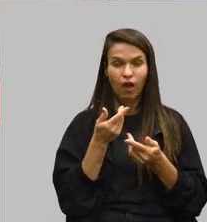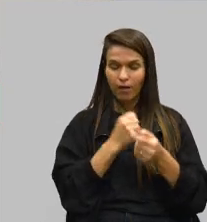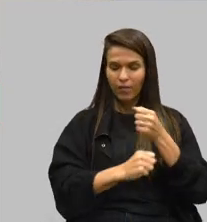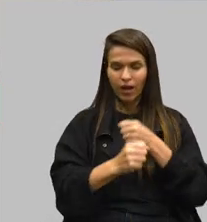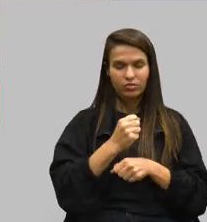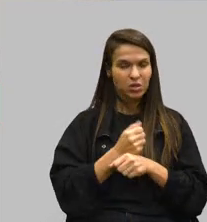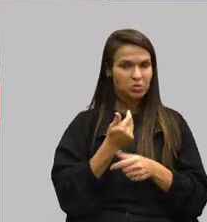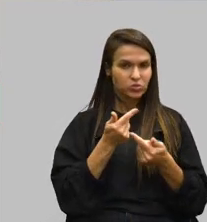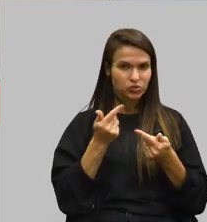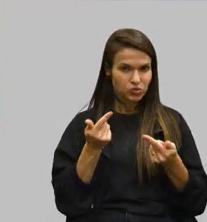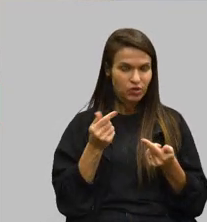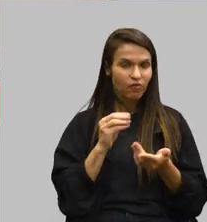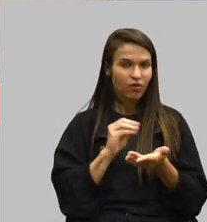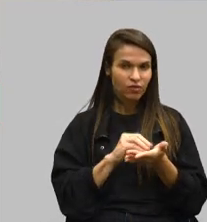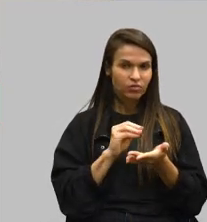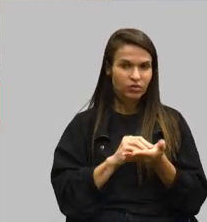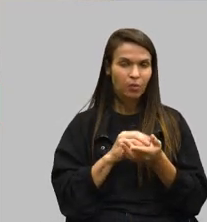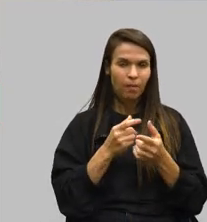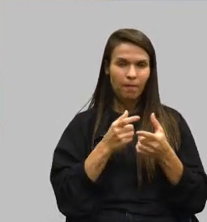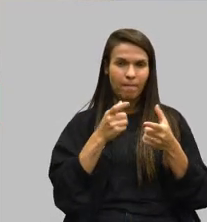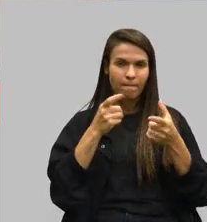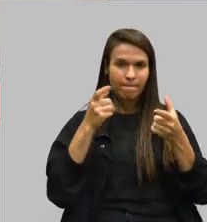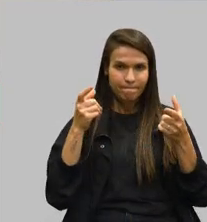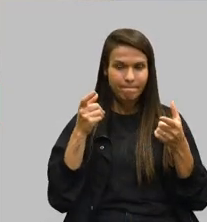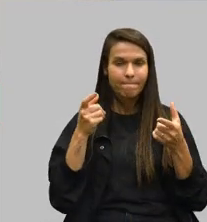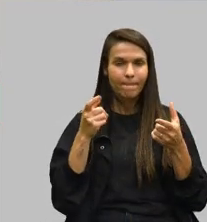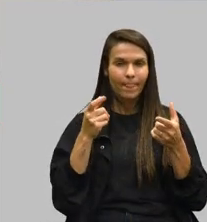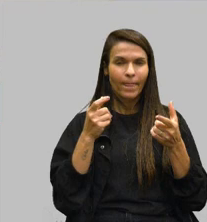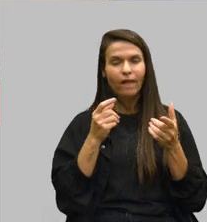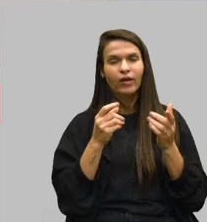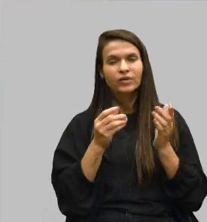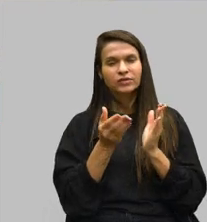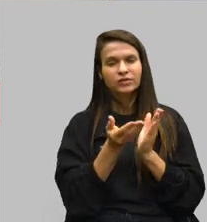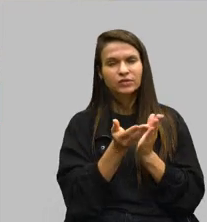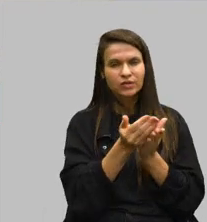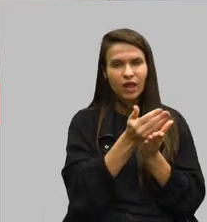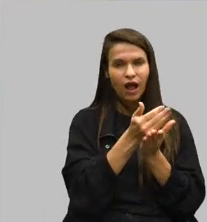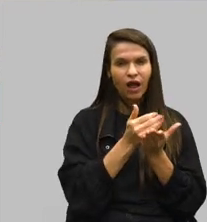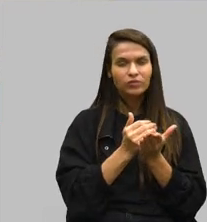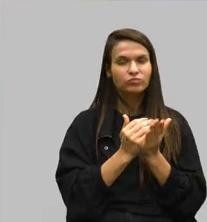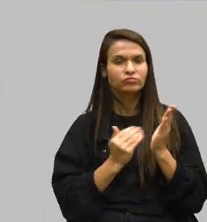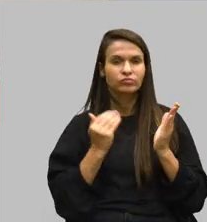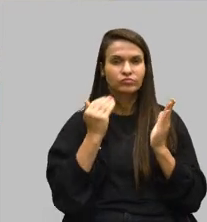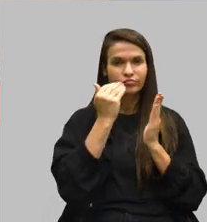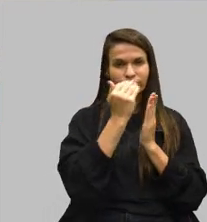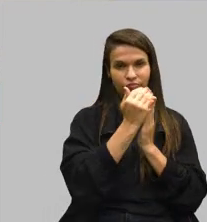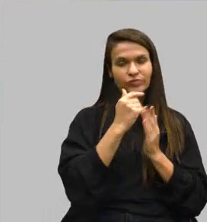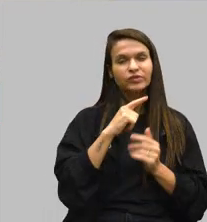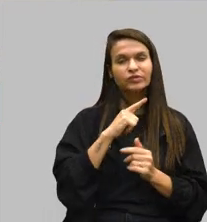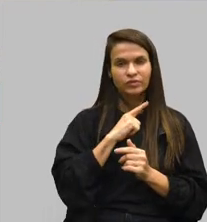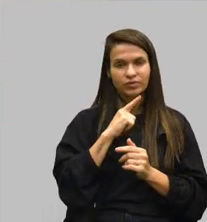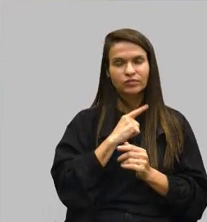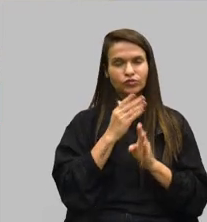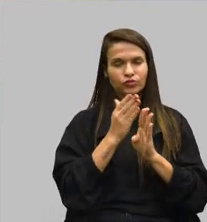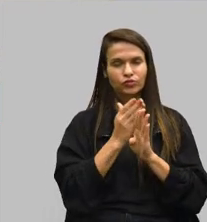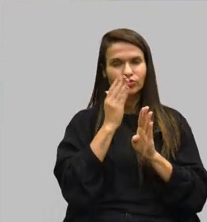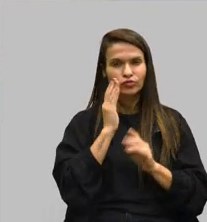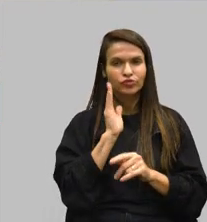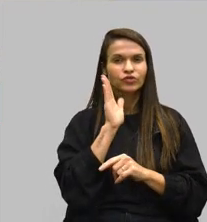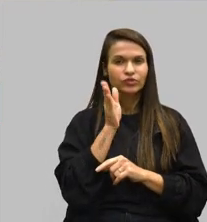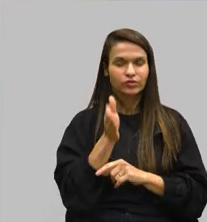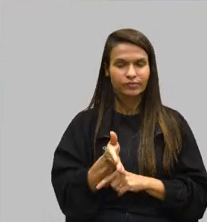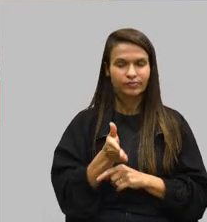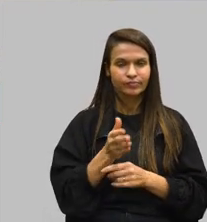estamos vendo aí esse dado se elevando, porque nós estamos com um alto índice de diagnósticos. Então,